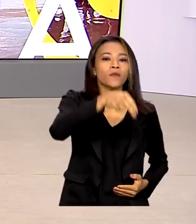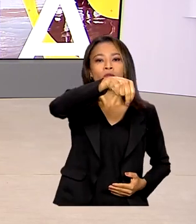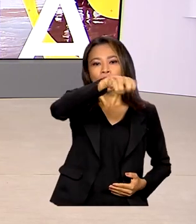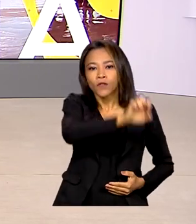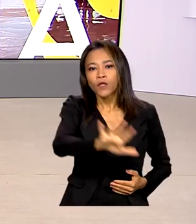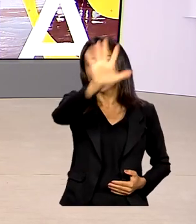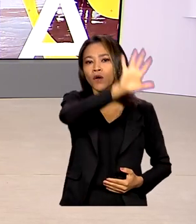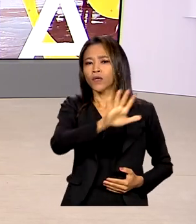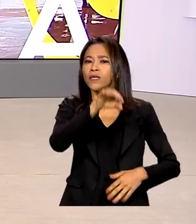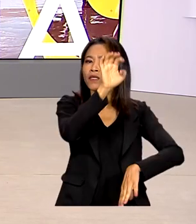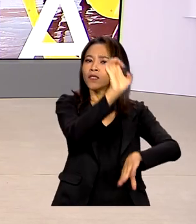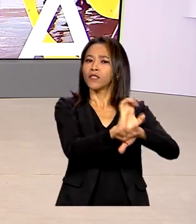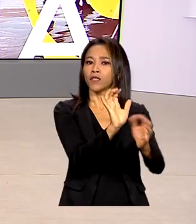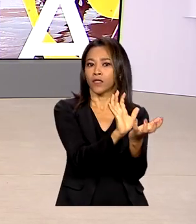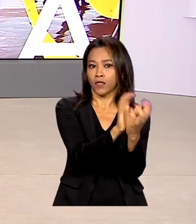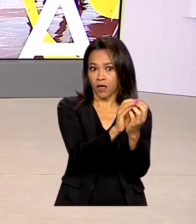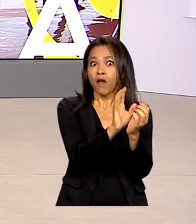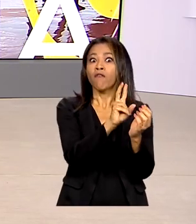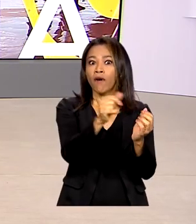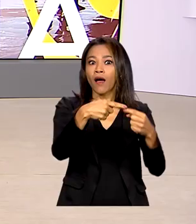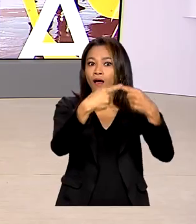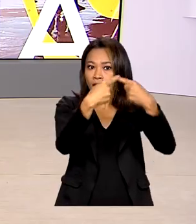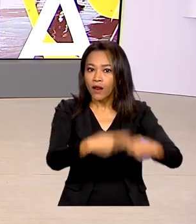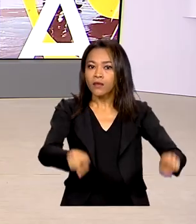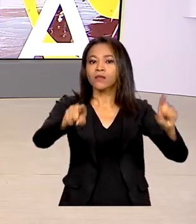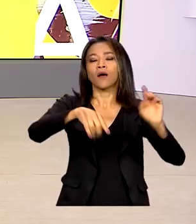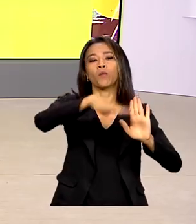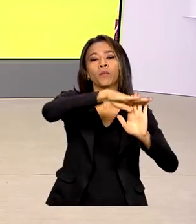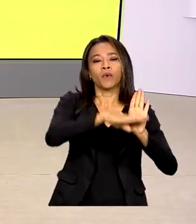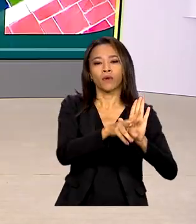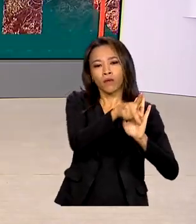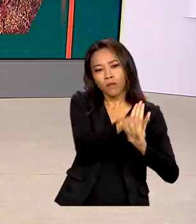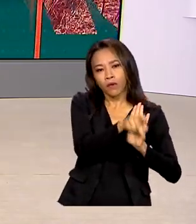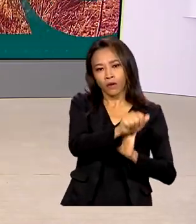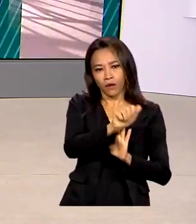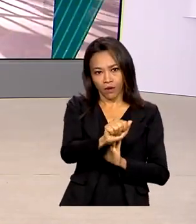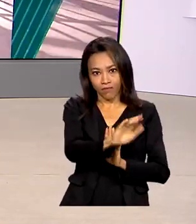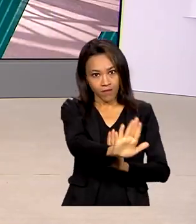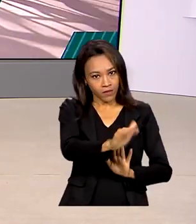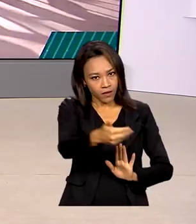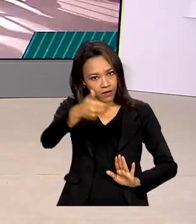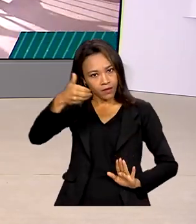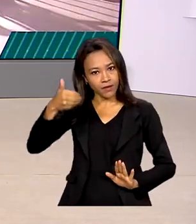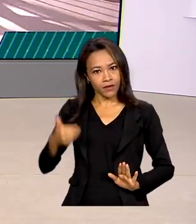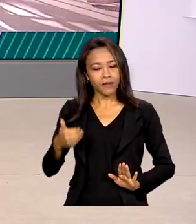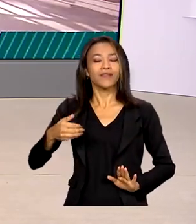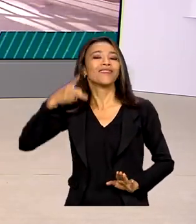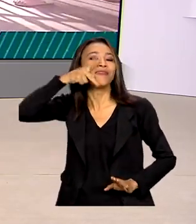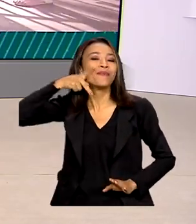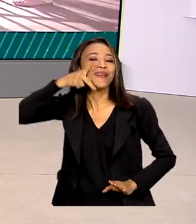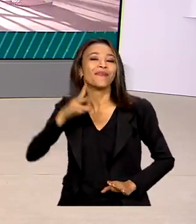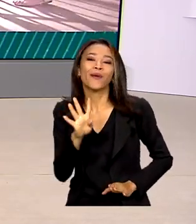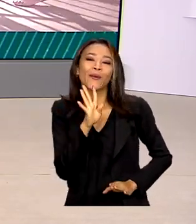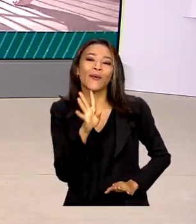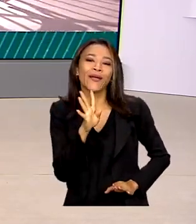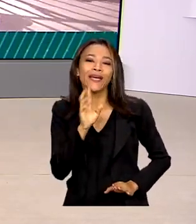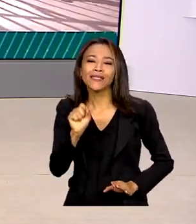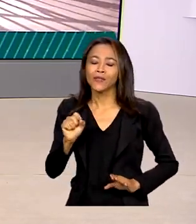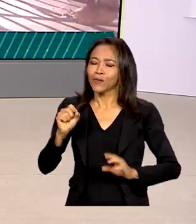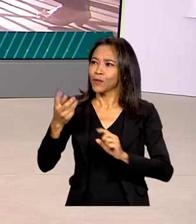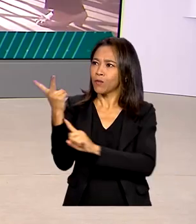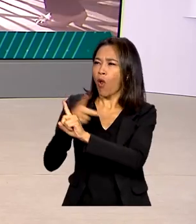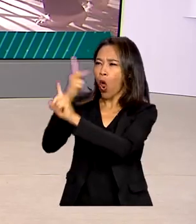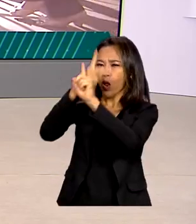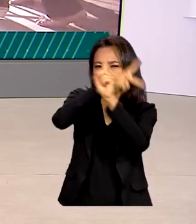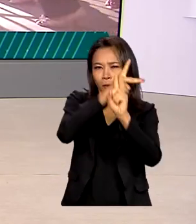Pernambuco, vai relançar o PAA, o Programa de Aquisição de Alimentos. Mas antes, na Paraíba, conhece o Complexo de Energias